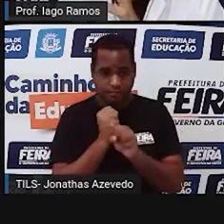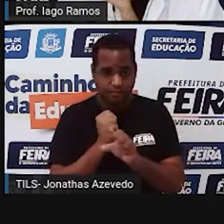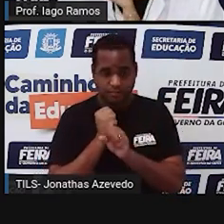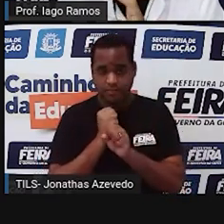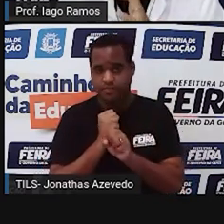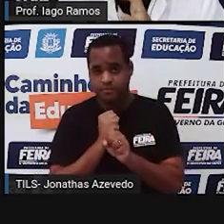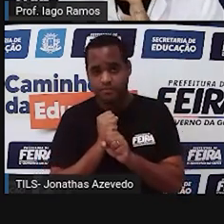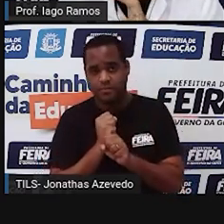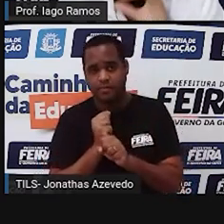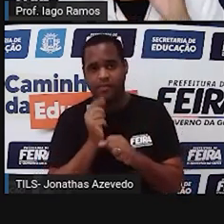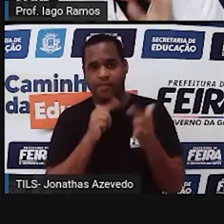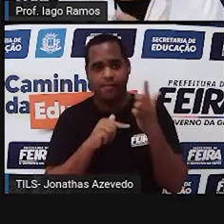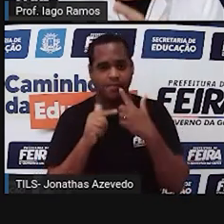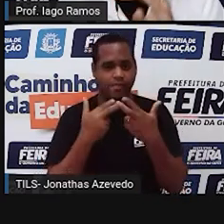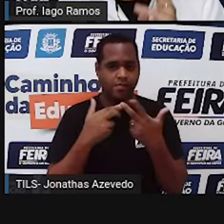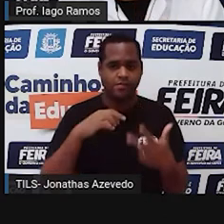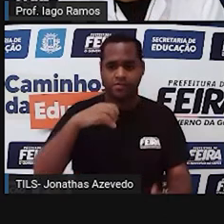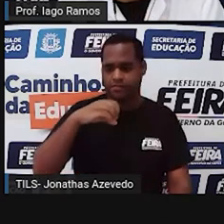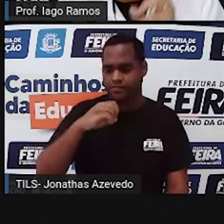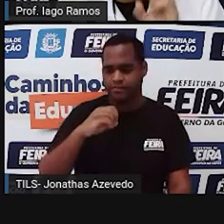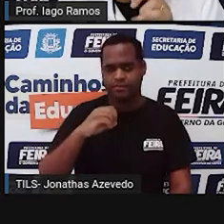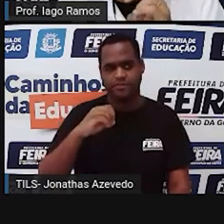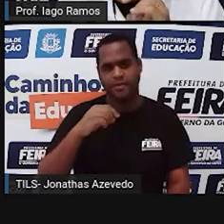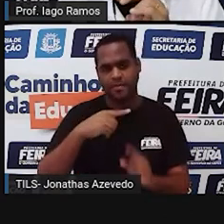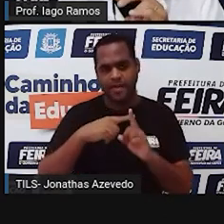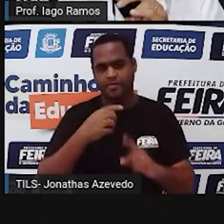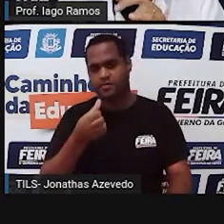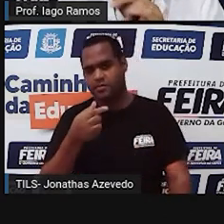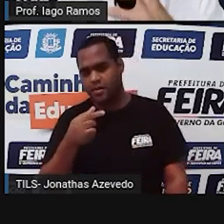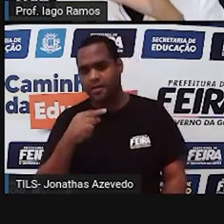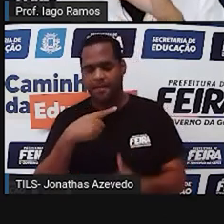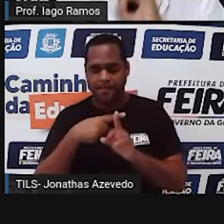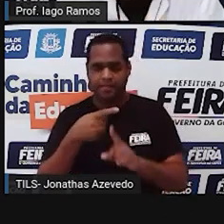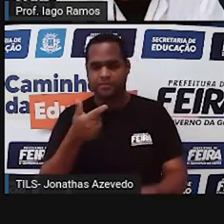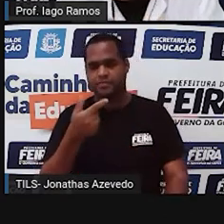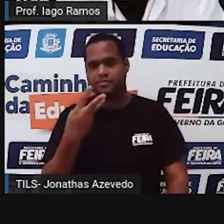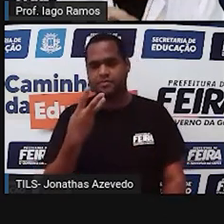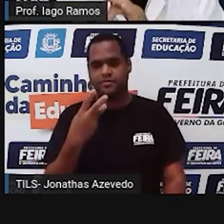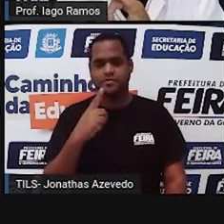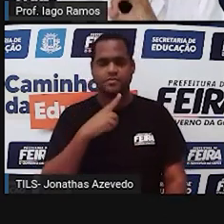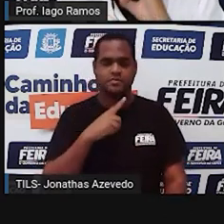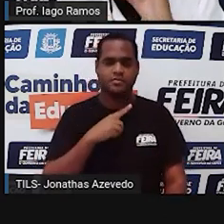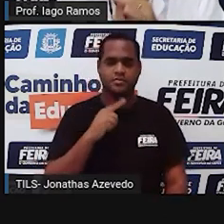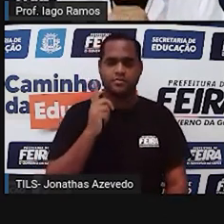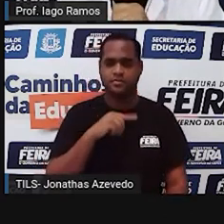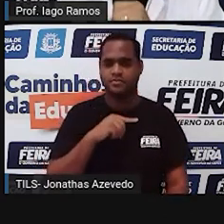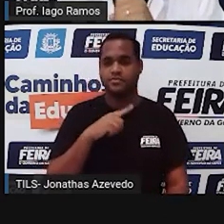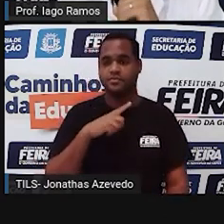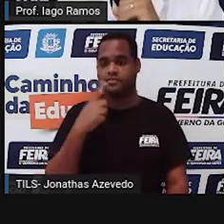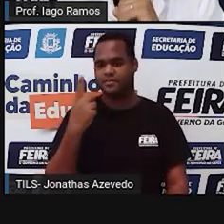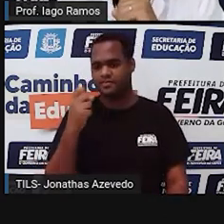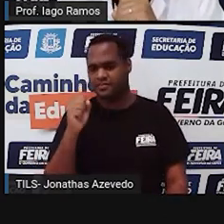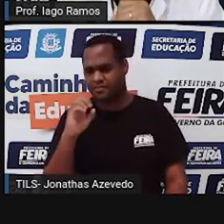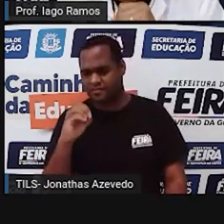Somou esses três ângulos aí, 90 mais 67 mais 23. Vou adivinhar de novo, deu 180.